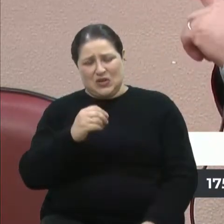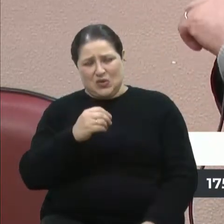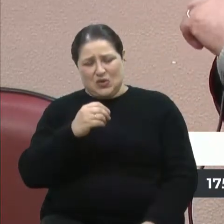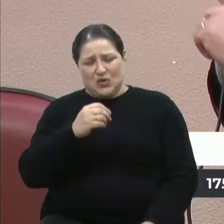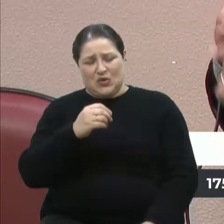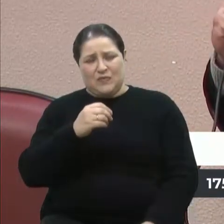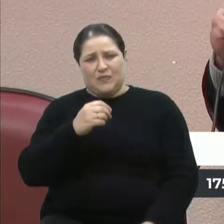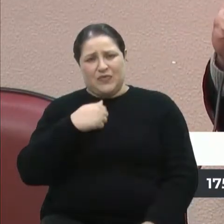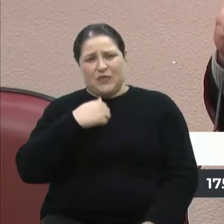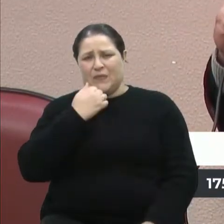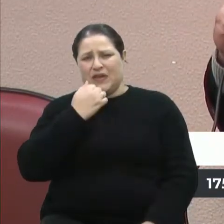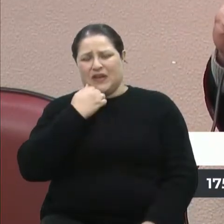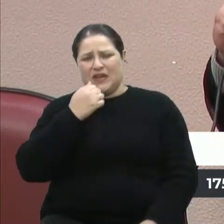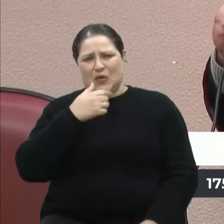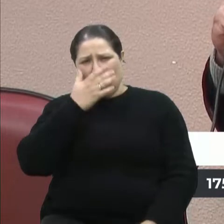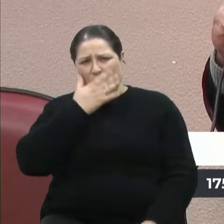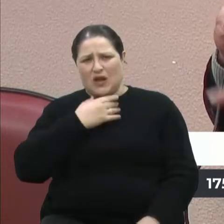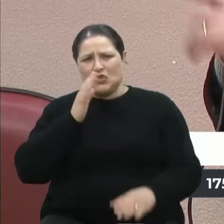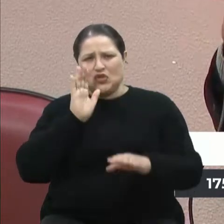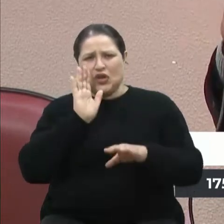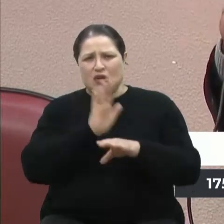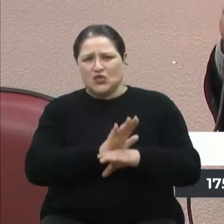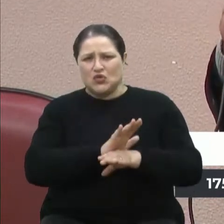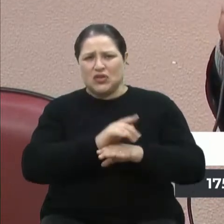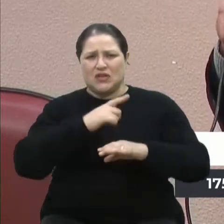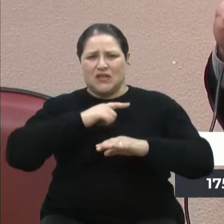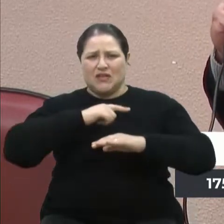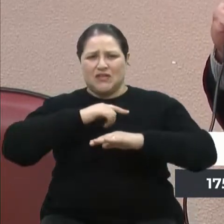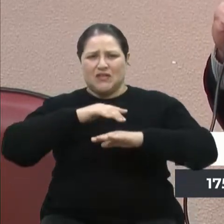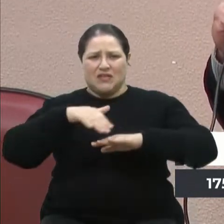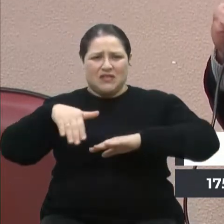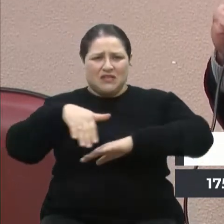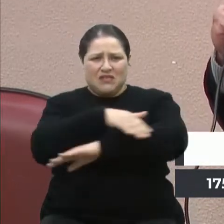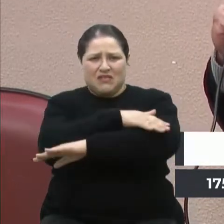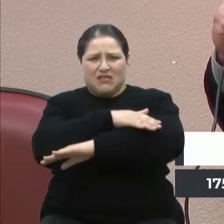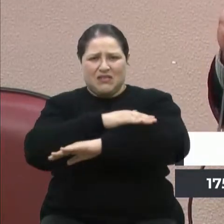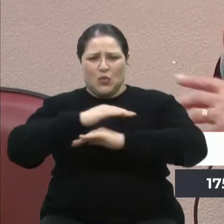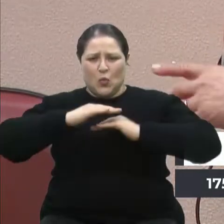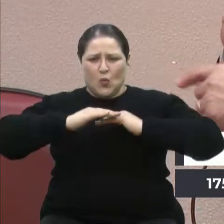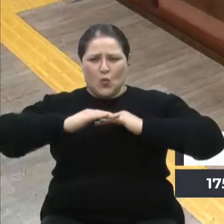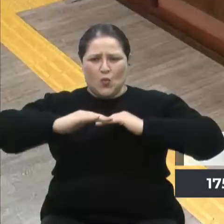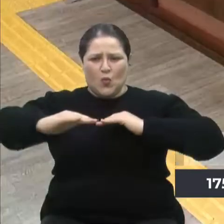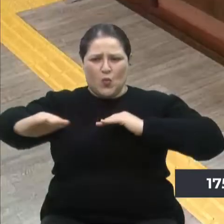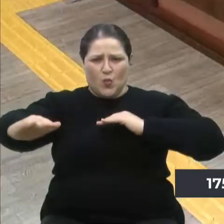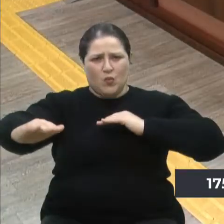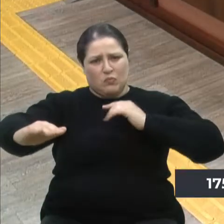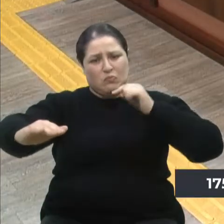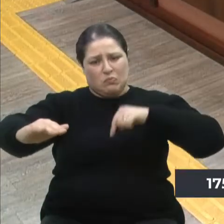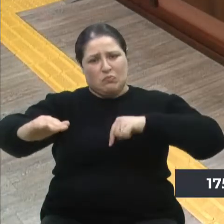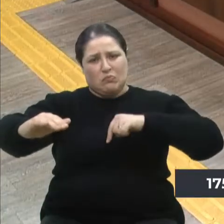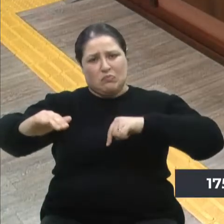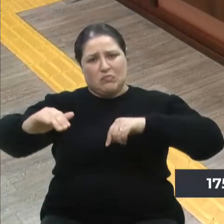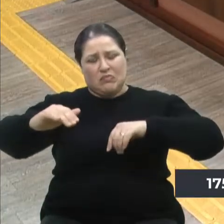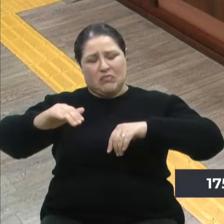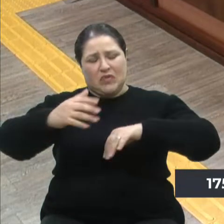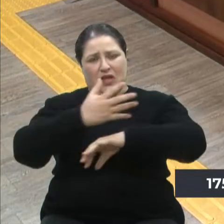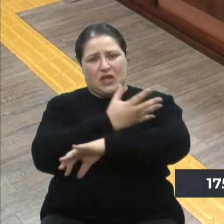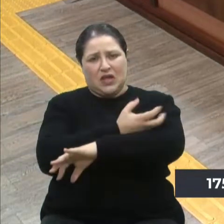muito, principalmente nas estradas planas, aqui na nossa região dos campos. Então, é muito pertinente isso,